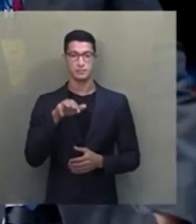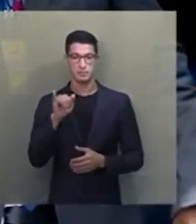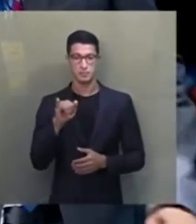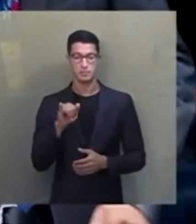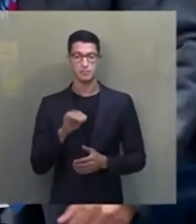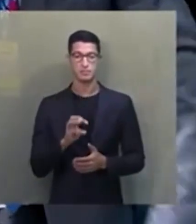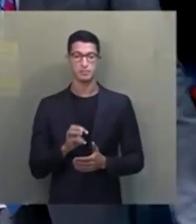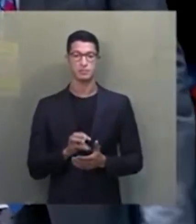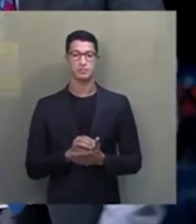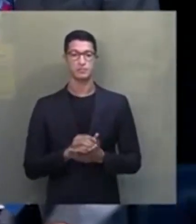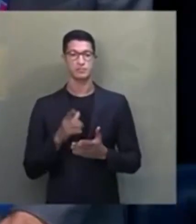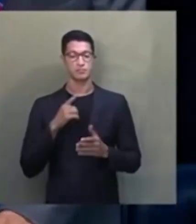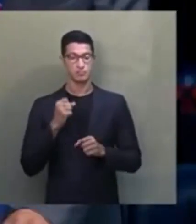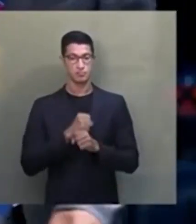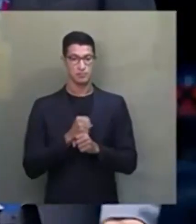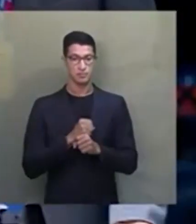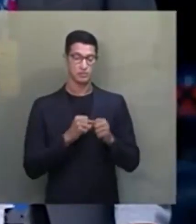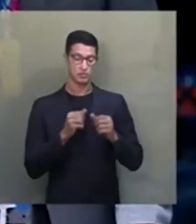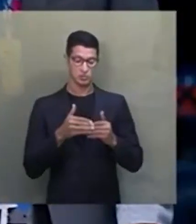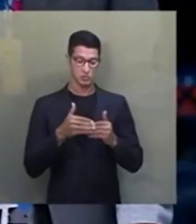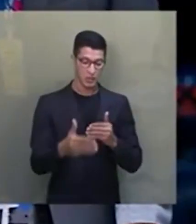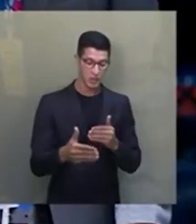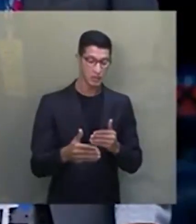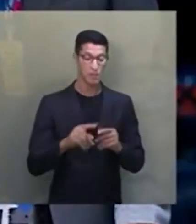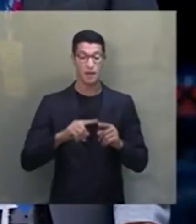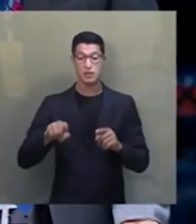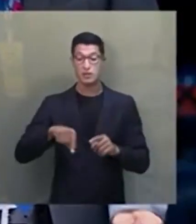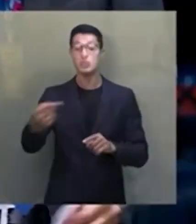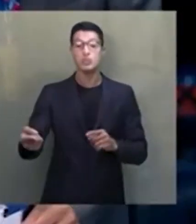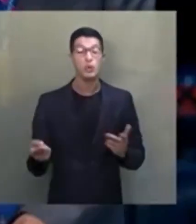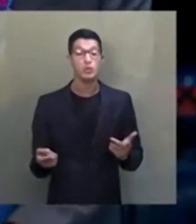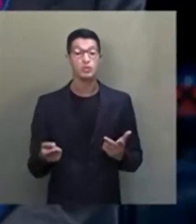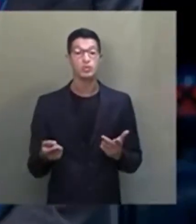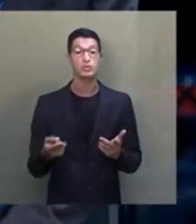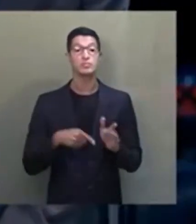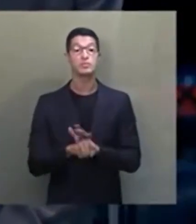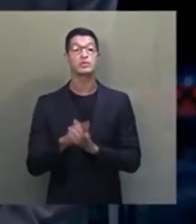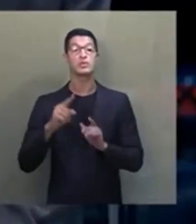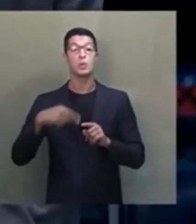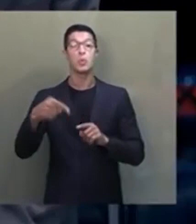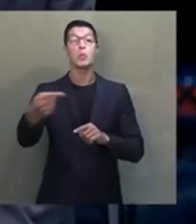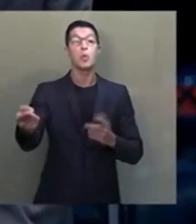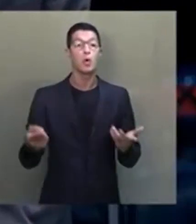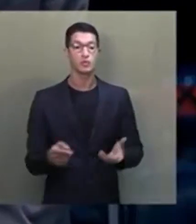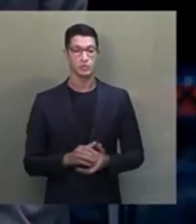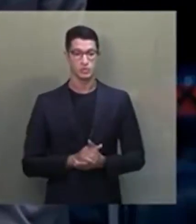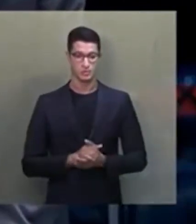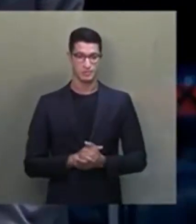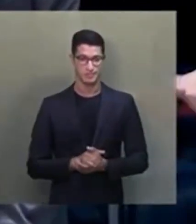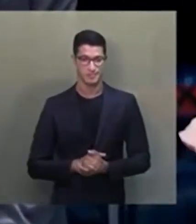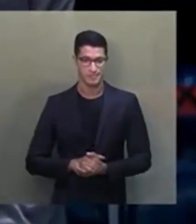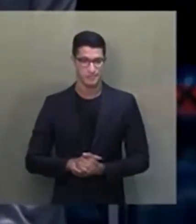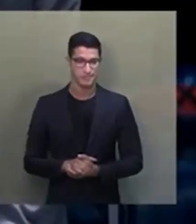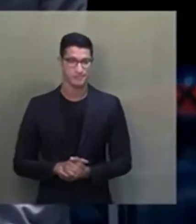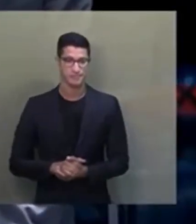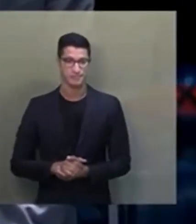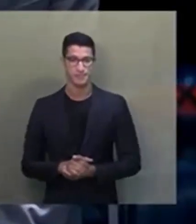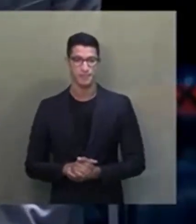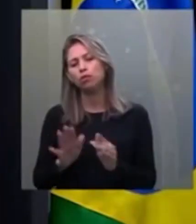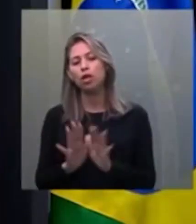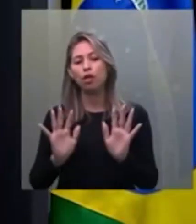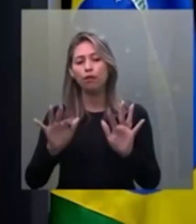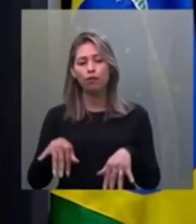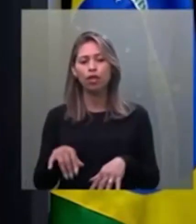Guedes para tentar conter a queda vertiginosa de Bolsonaro nas pesquisas de intenção de voto para 2022.